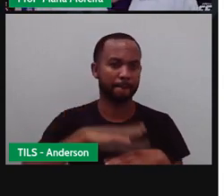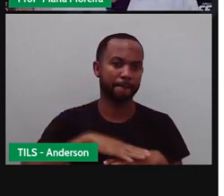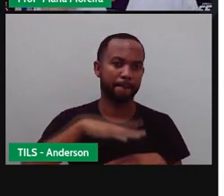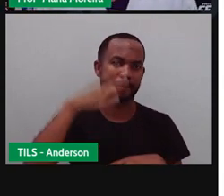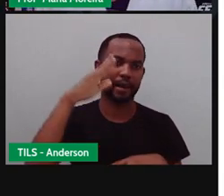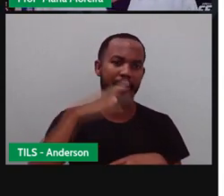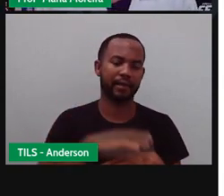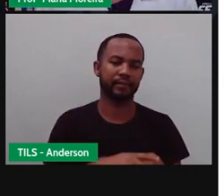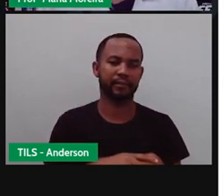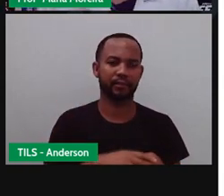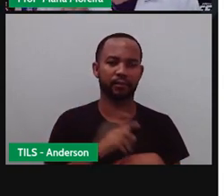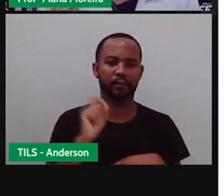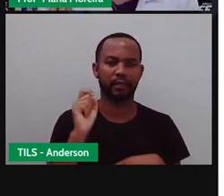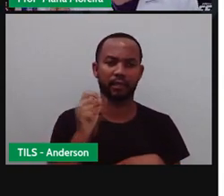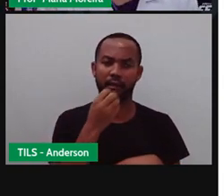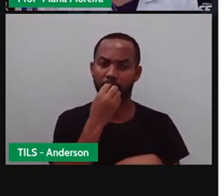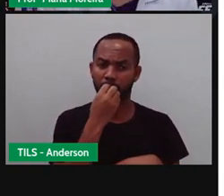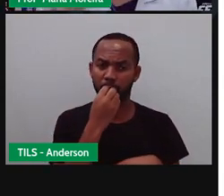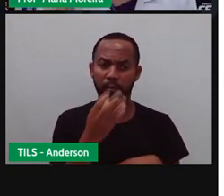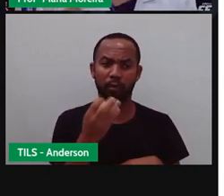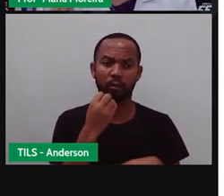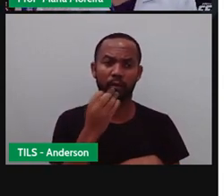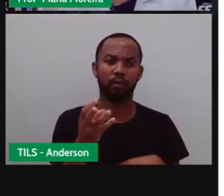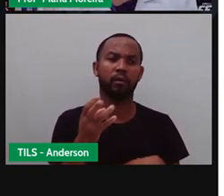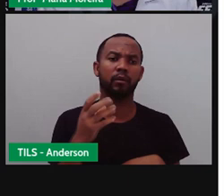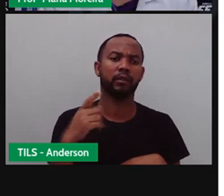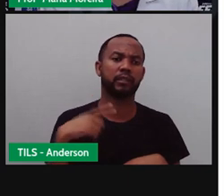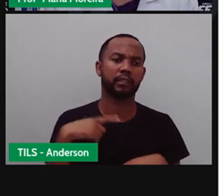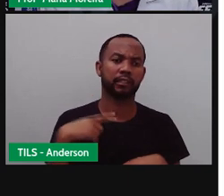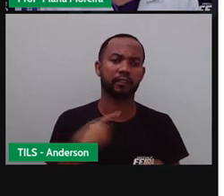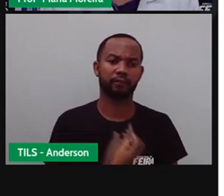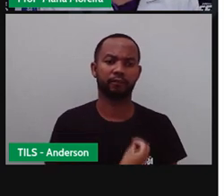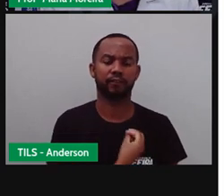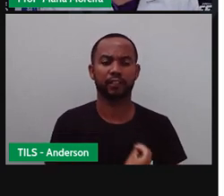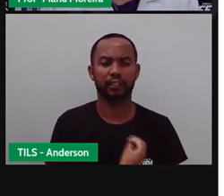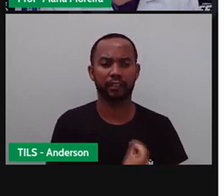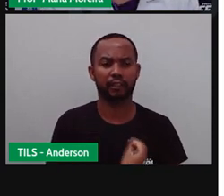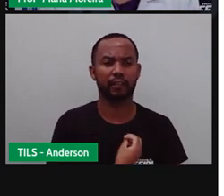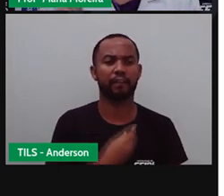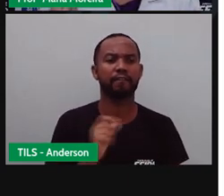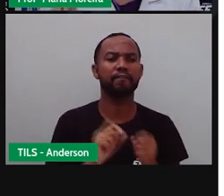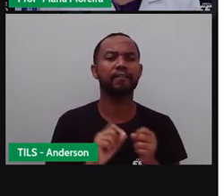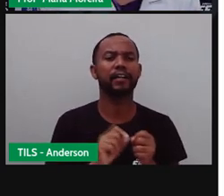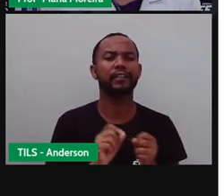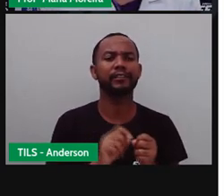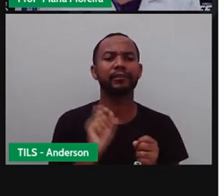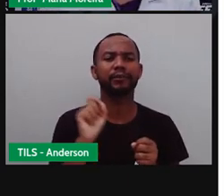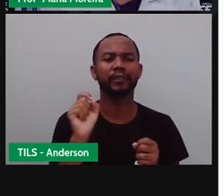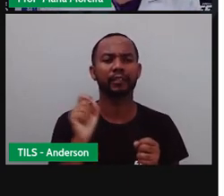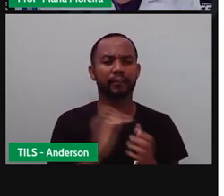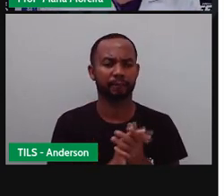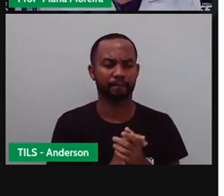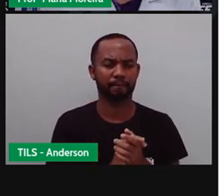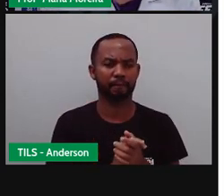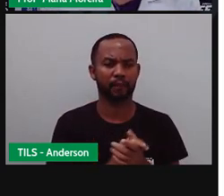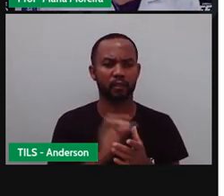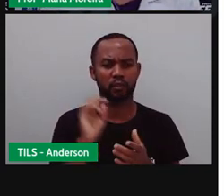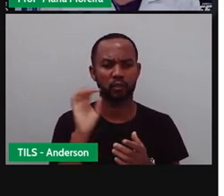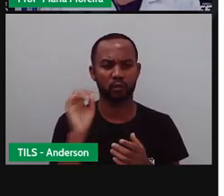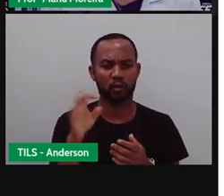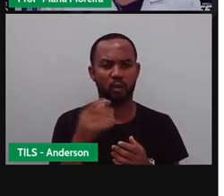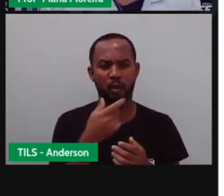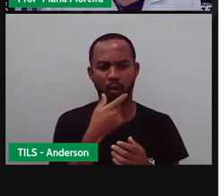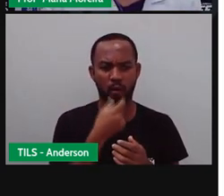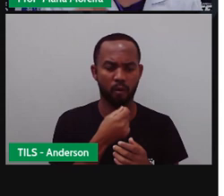é o quê? Benéfica para os seres humanos. Ou seja, fazem o quê? O bem. E não só para os seres